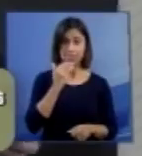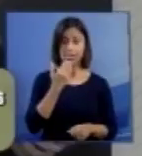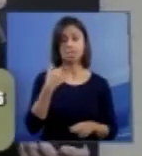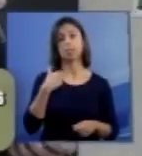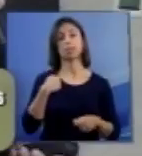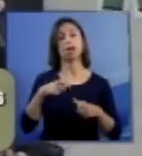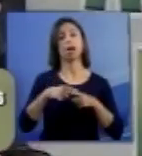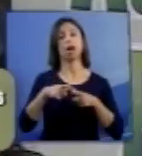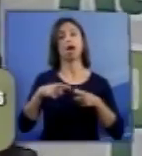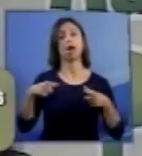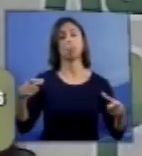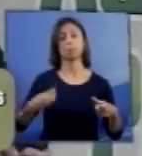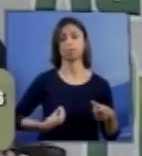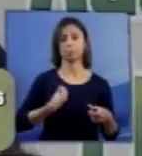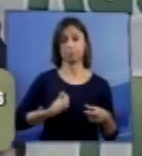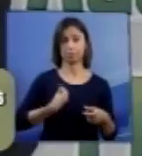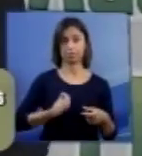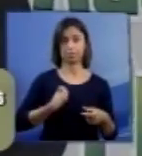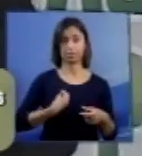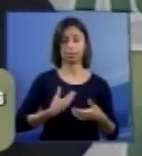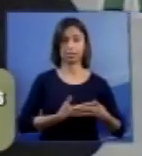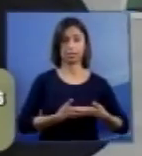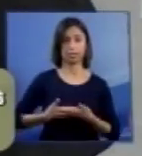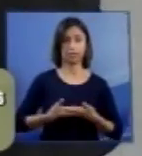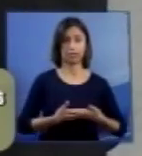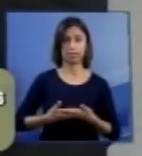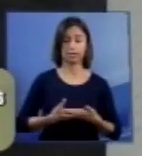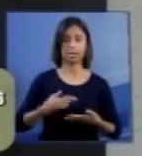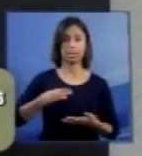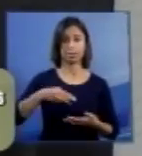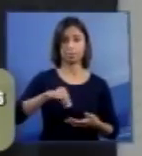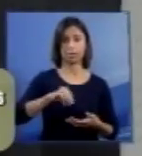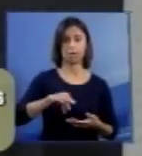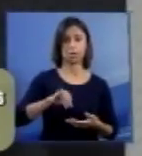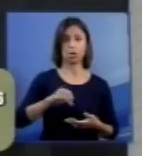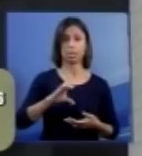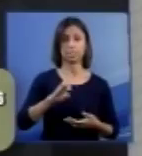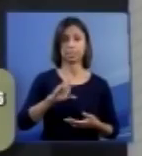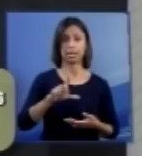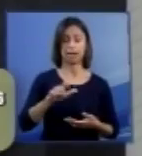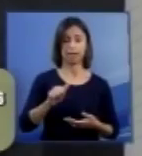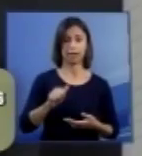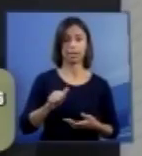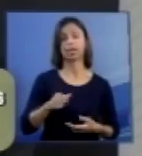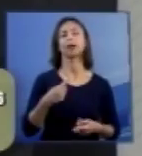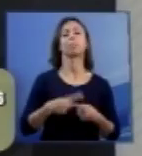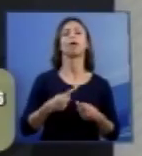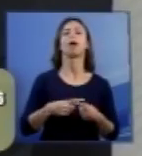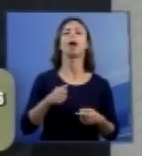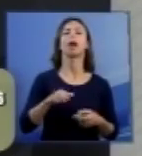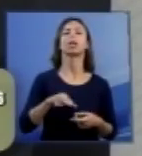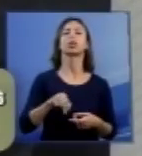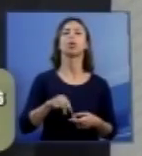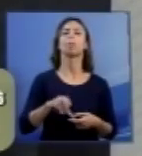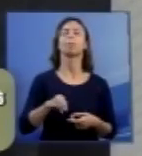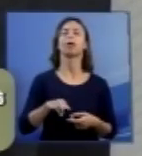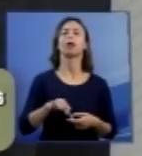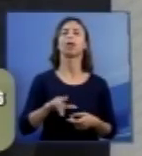sobrevida estaticamente significativo das crianças com meningomielocele. Ou seja, a anomalia com essa adição